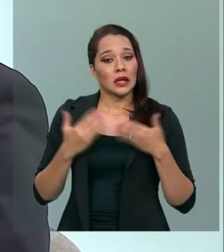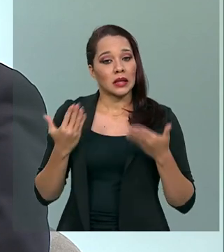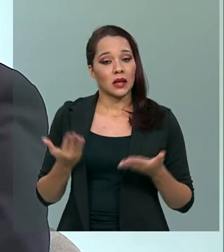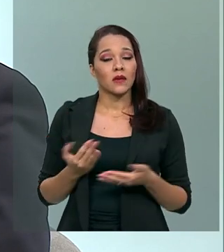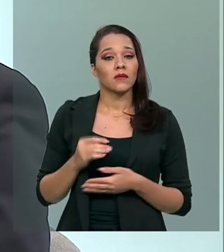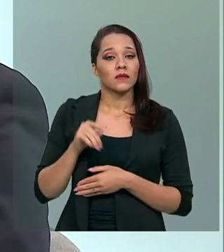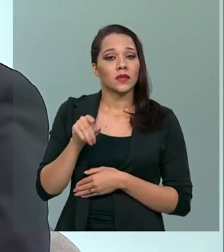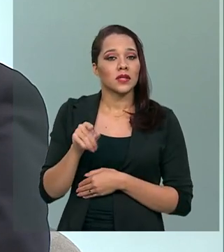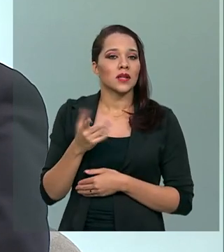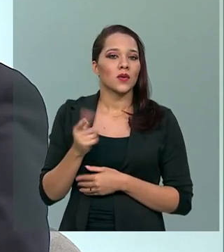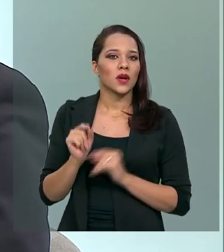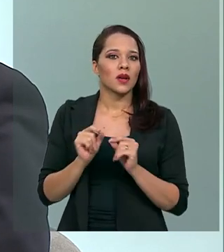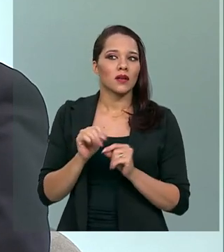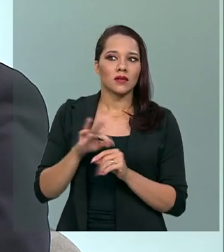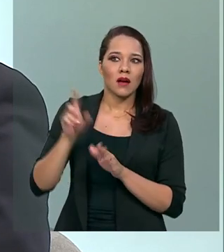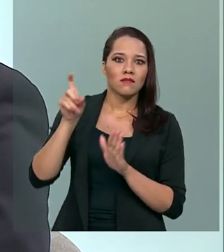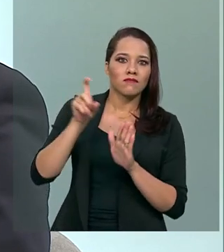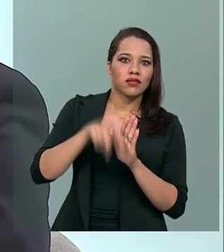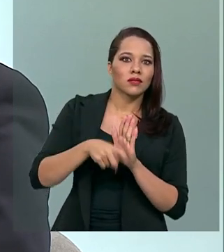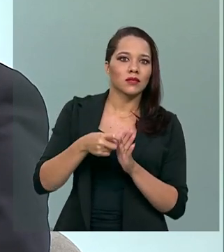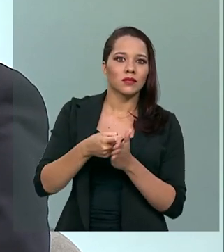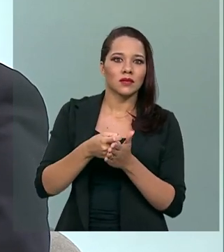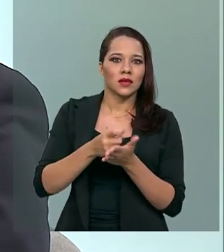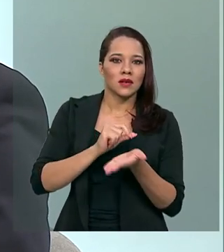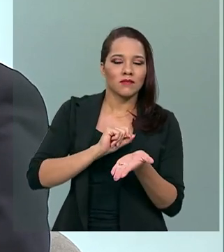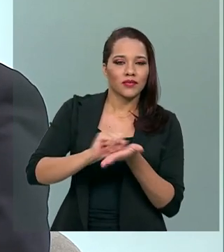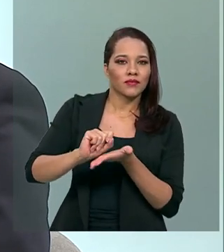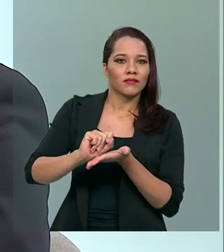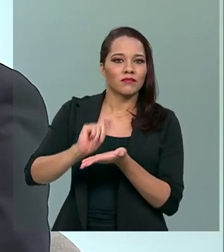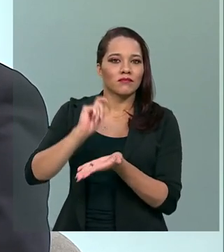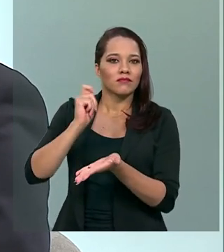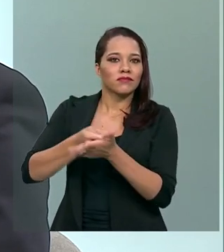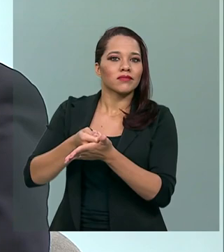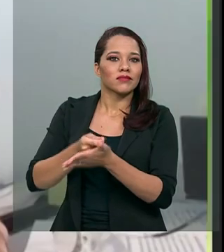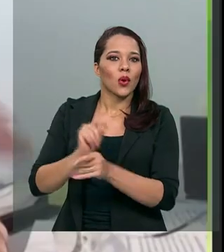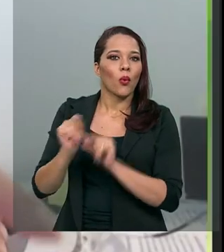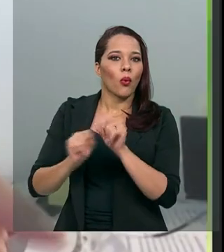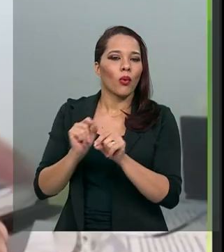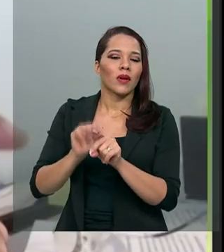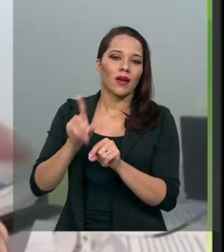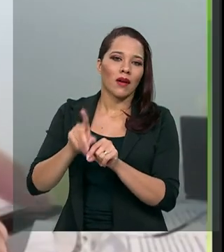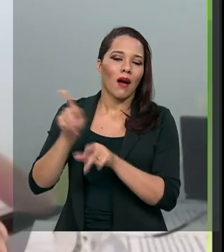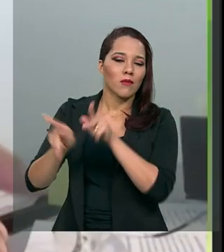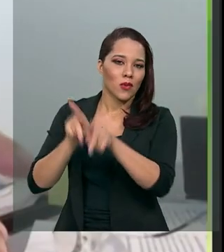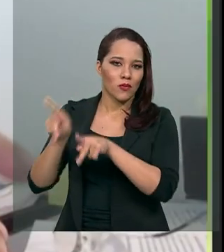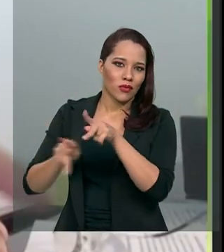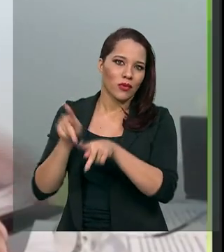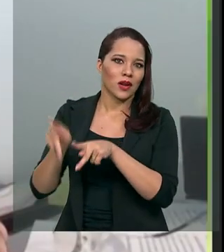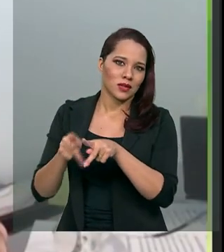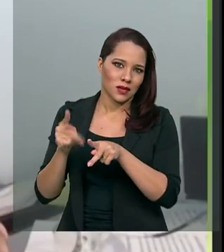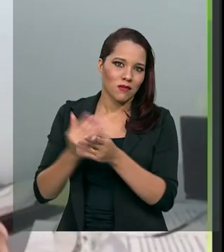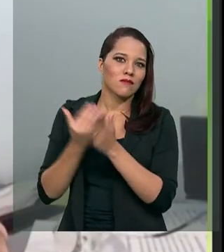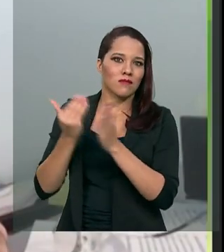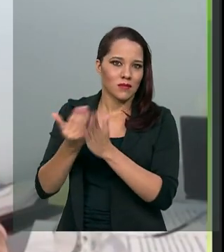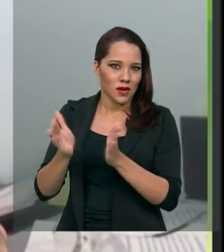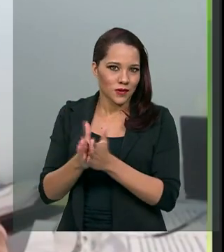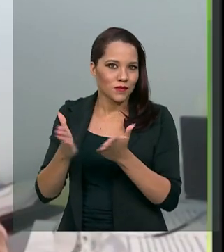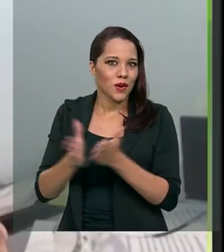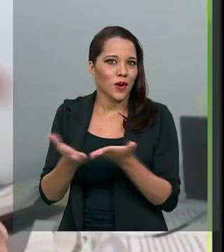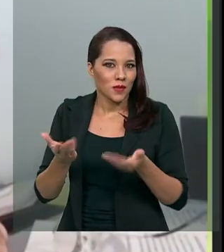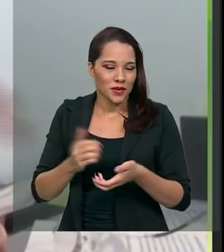está tributando com toda certeza as populações mais pobres.